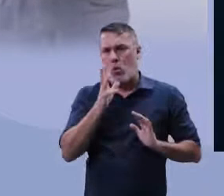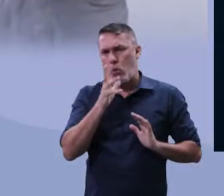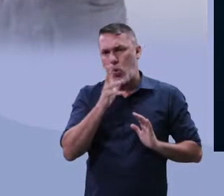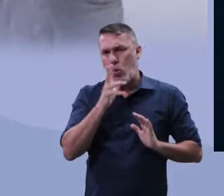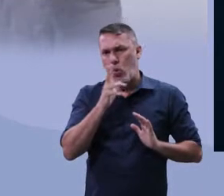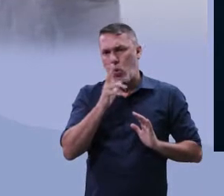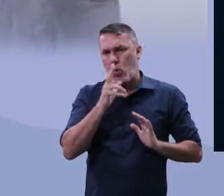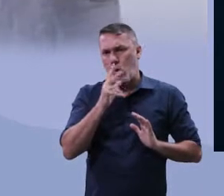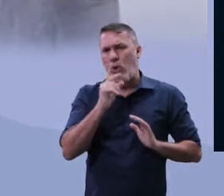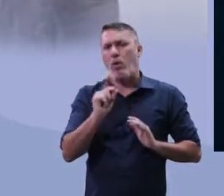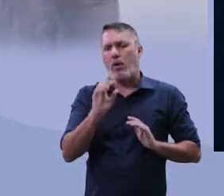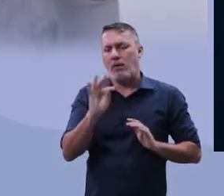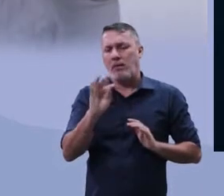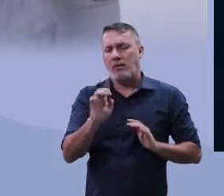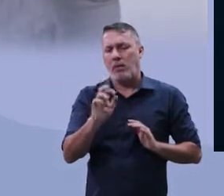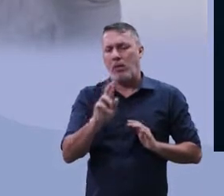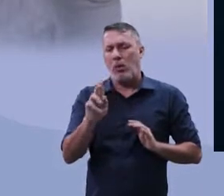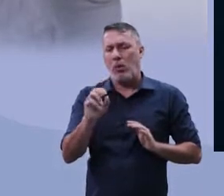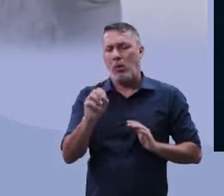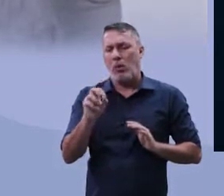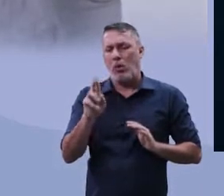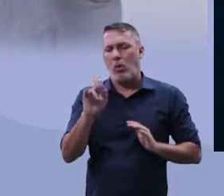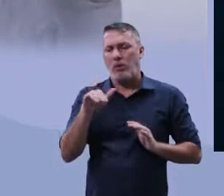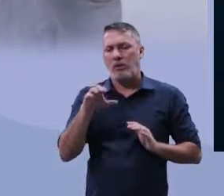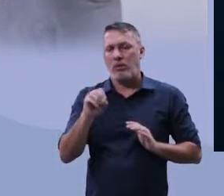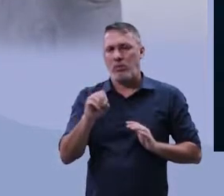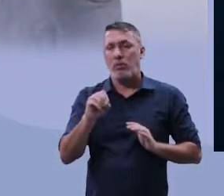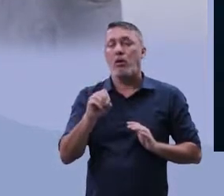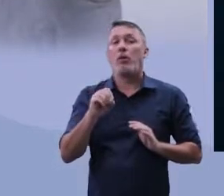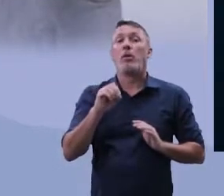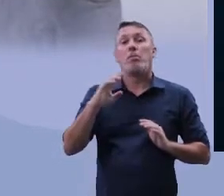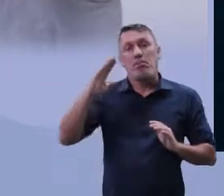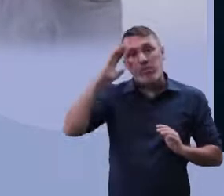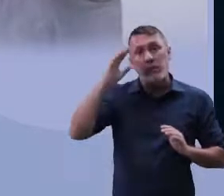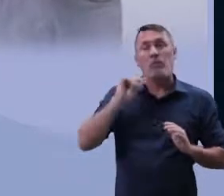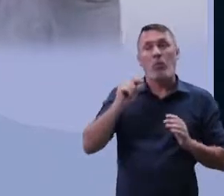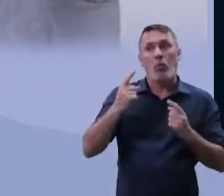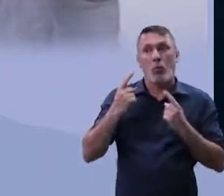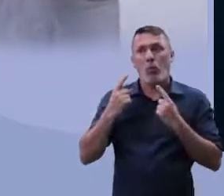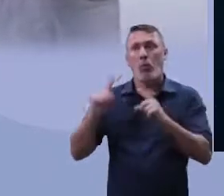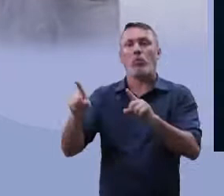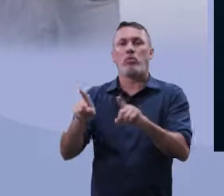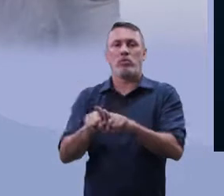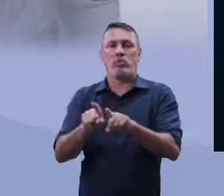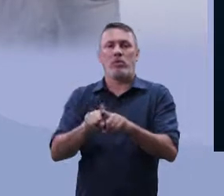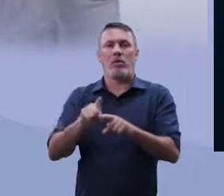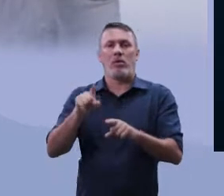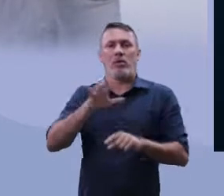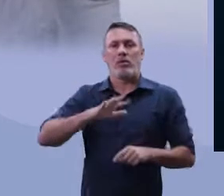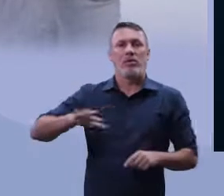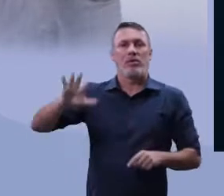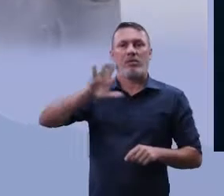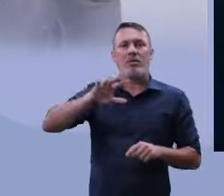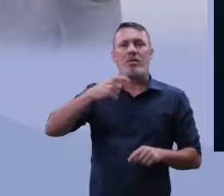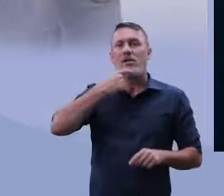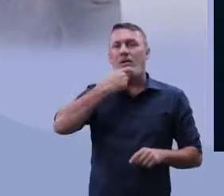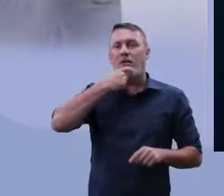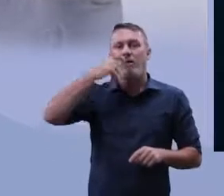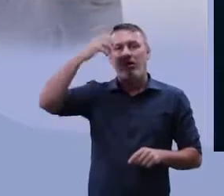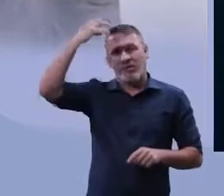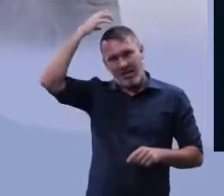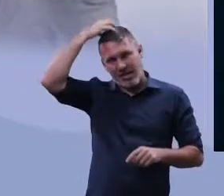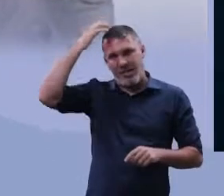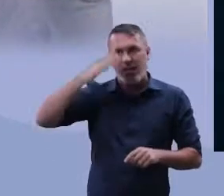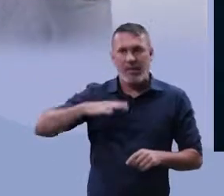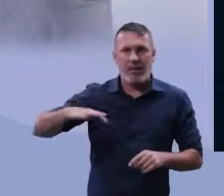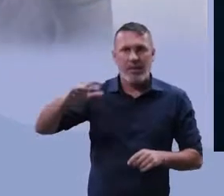desse terrorismo, principalmente contra a coroa britânica, se espalhou em